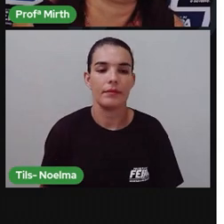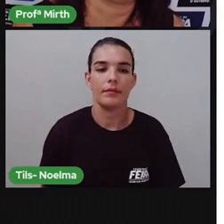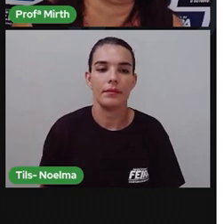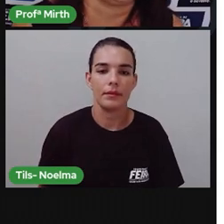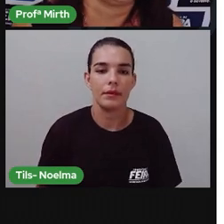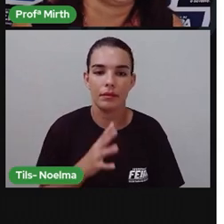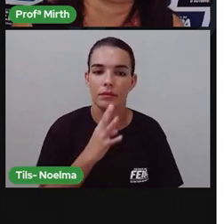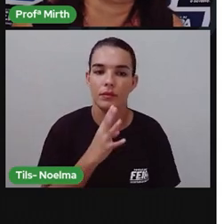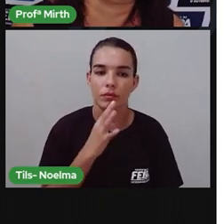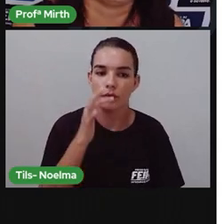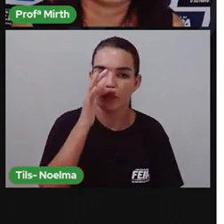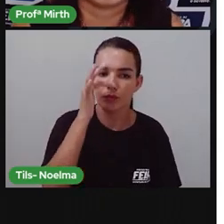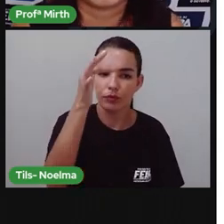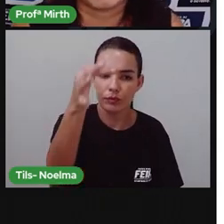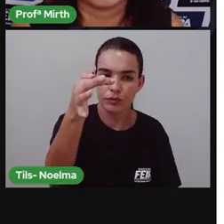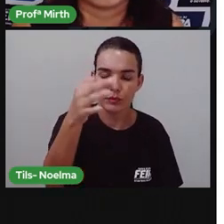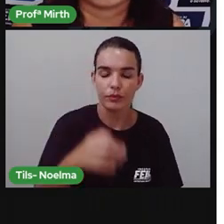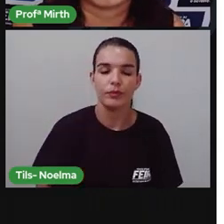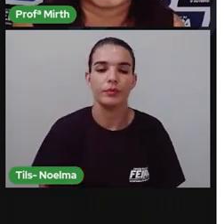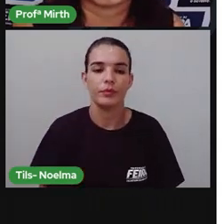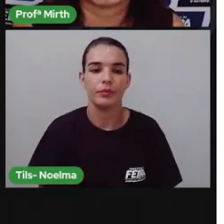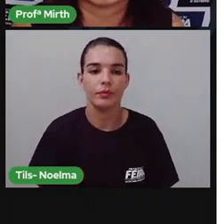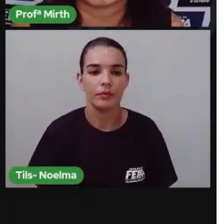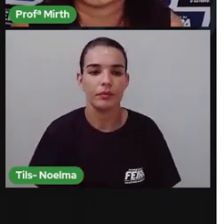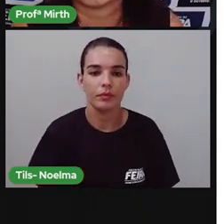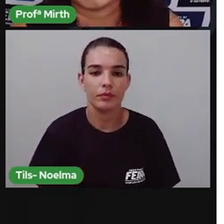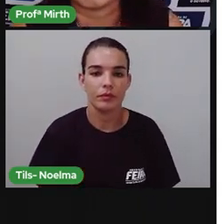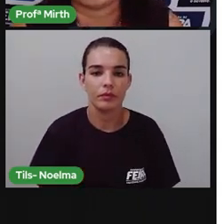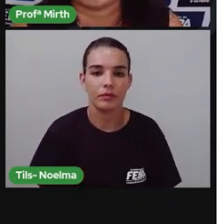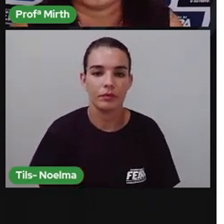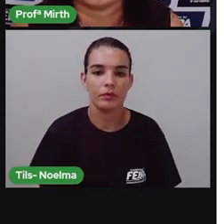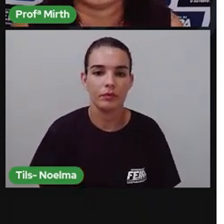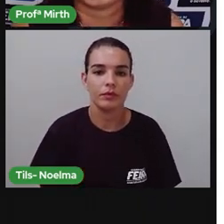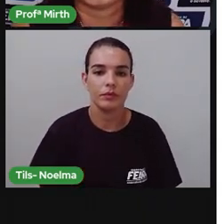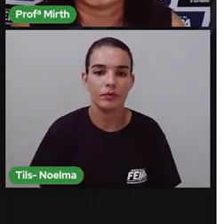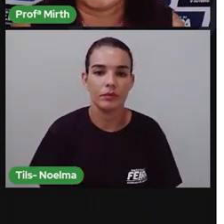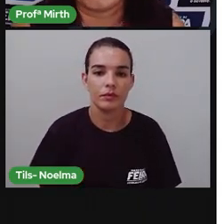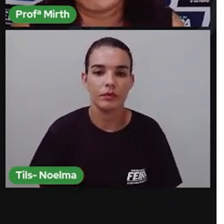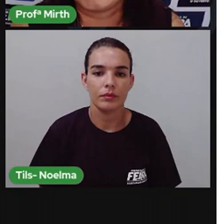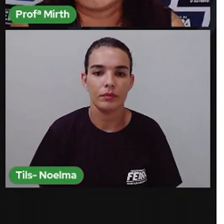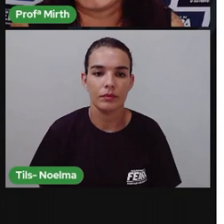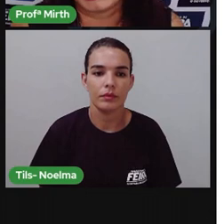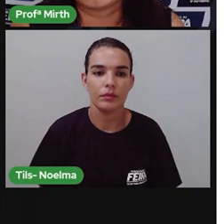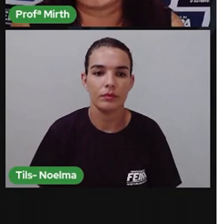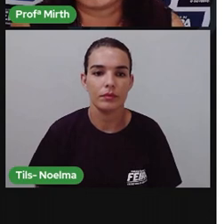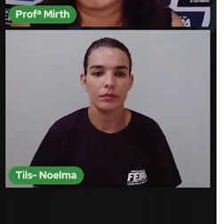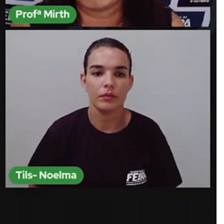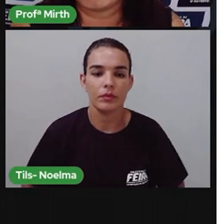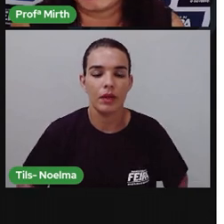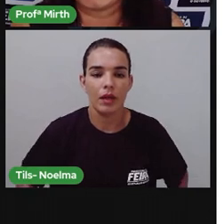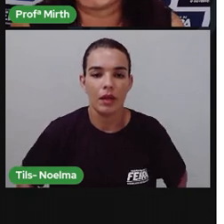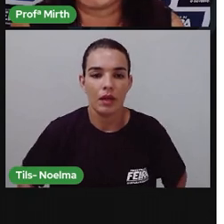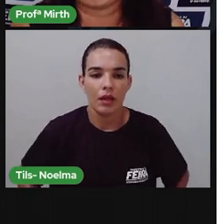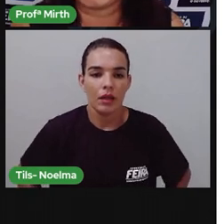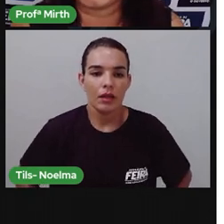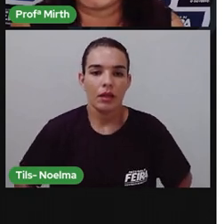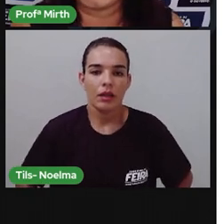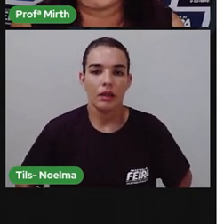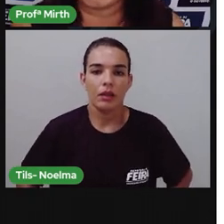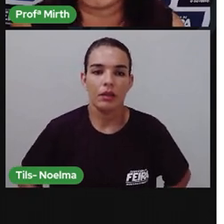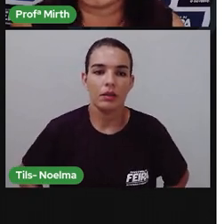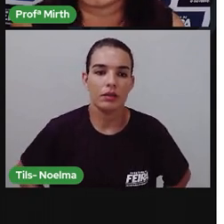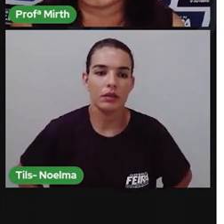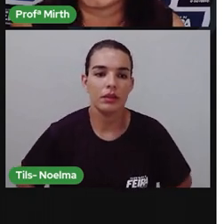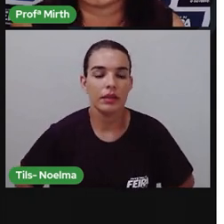conhecerem aí Adolf Hitler, né? Um nazista alemão. Então, o diário de Anne Frank,